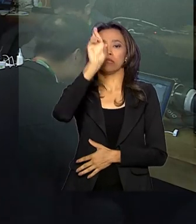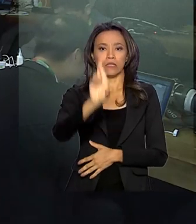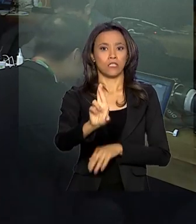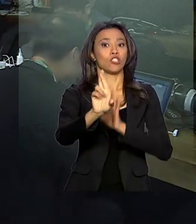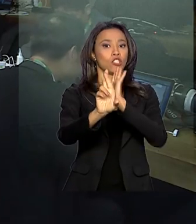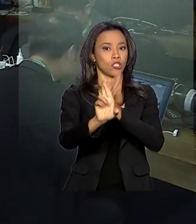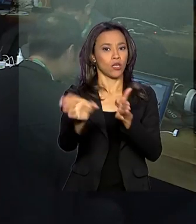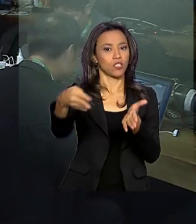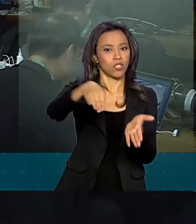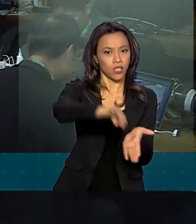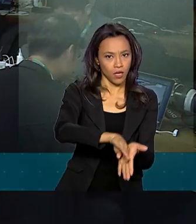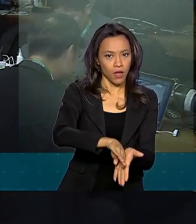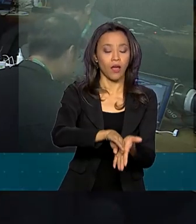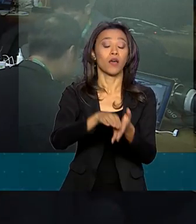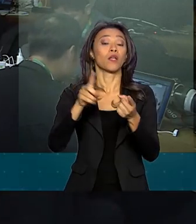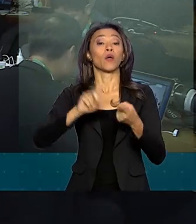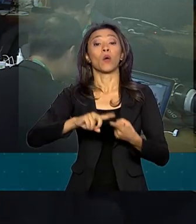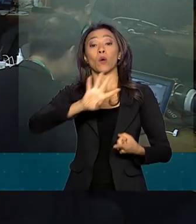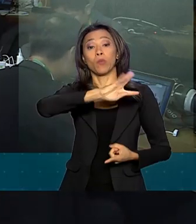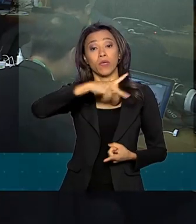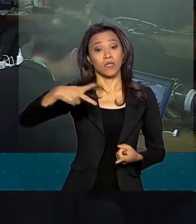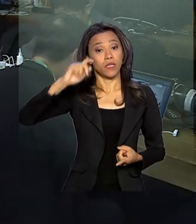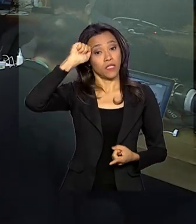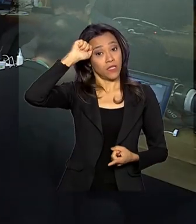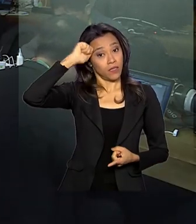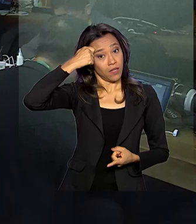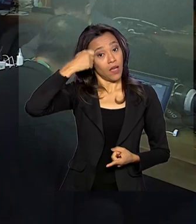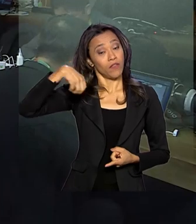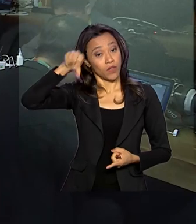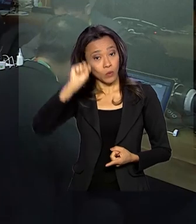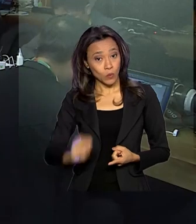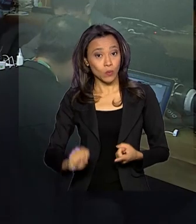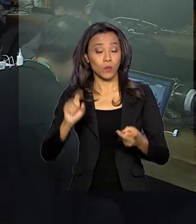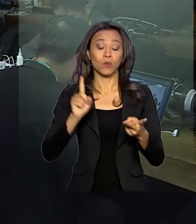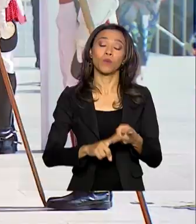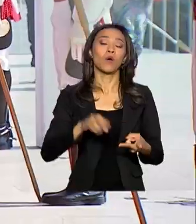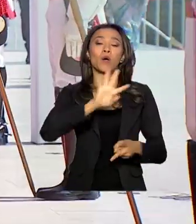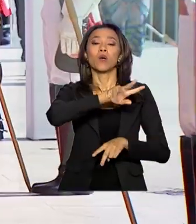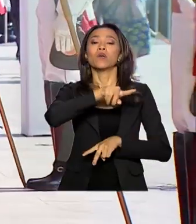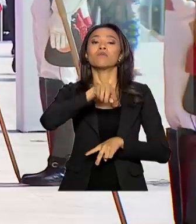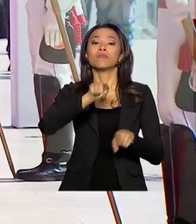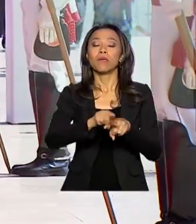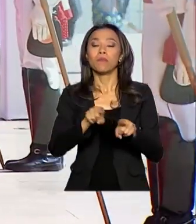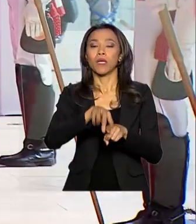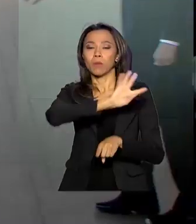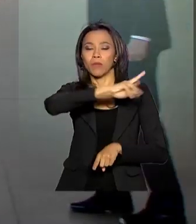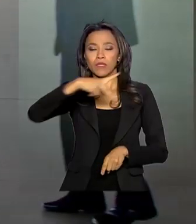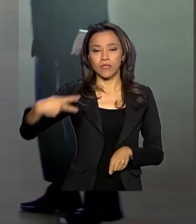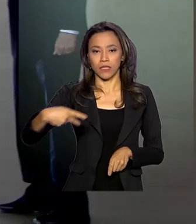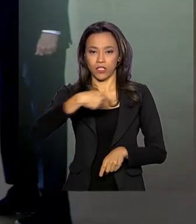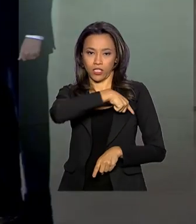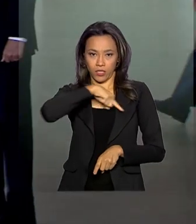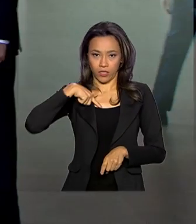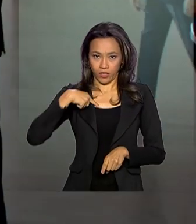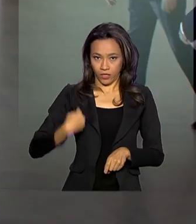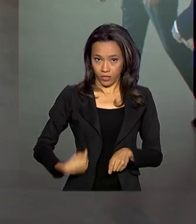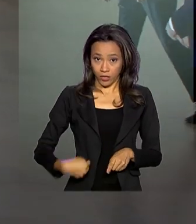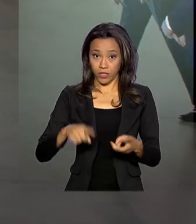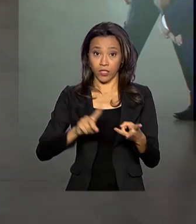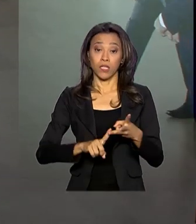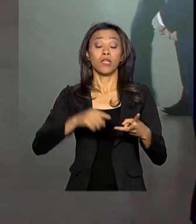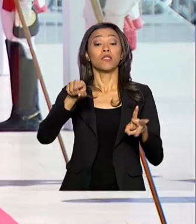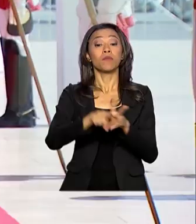Itamaraty. O presidente da África do Sul, Sirio Ramaphosa, da China, Xi Jinping, o primeiro-ministro da Índia,